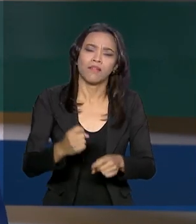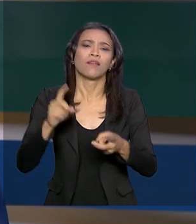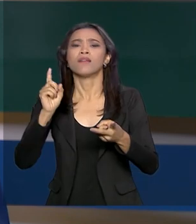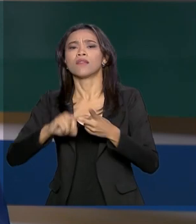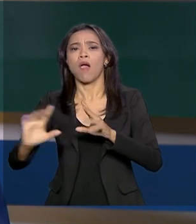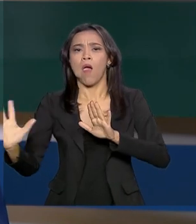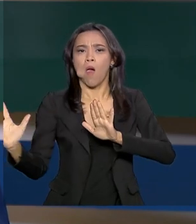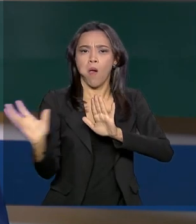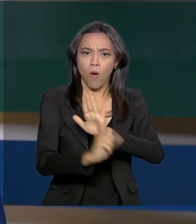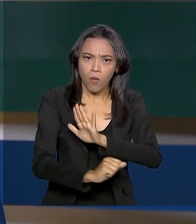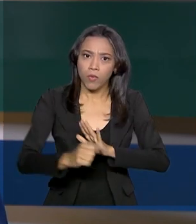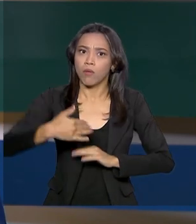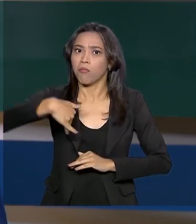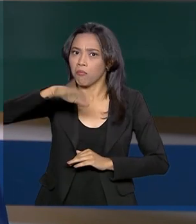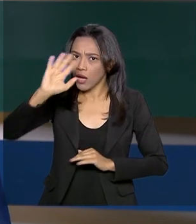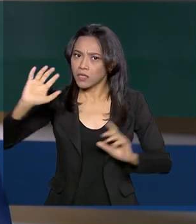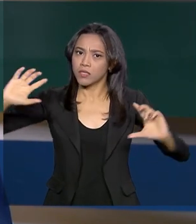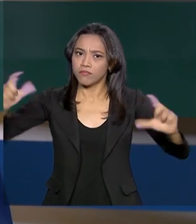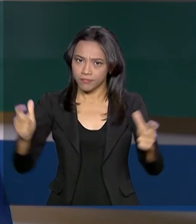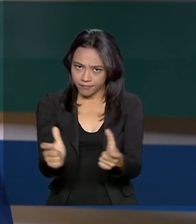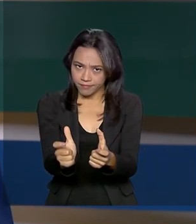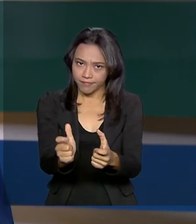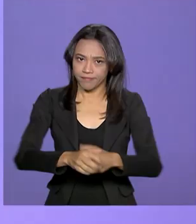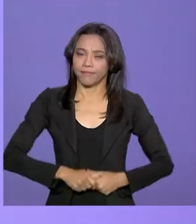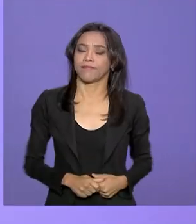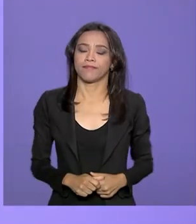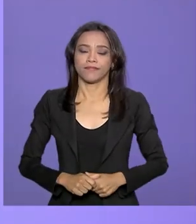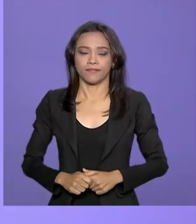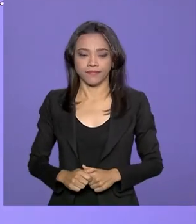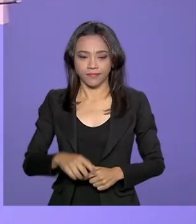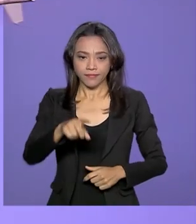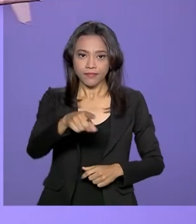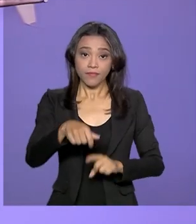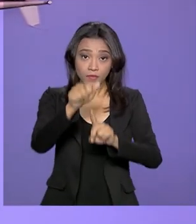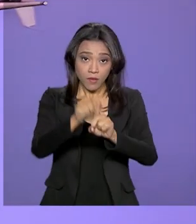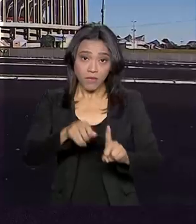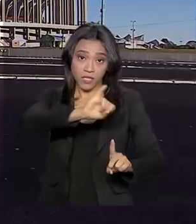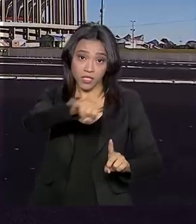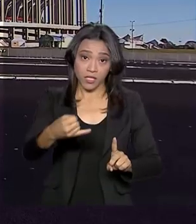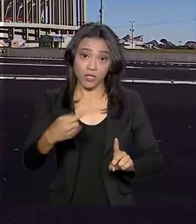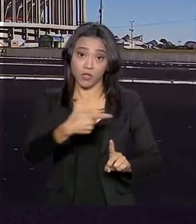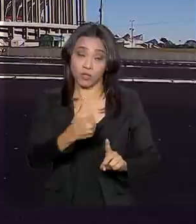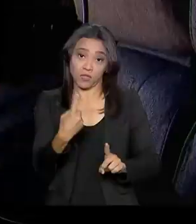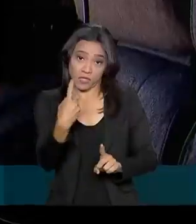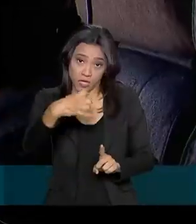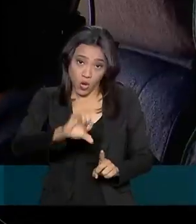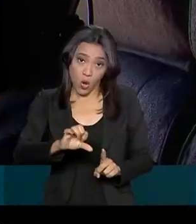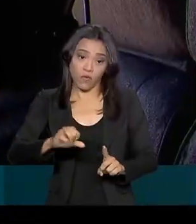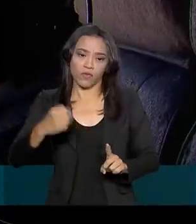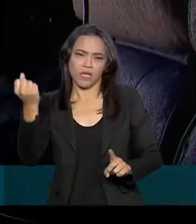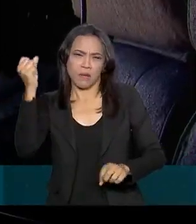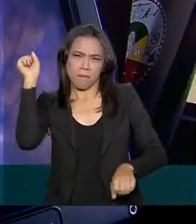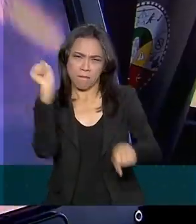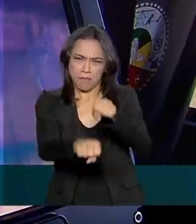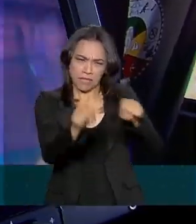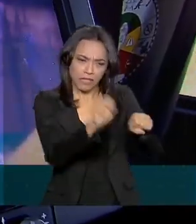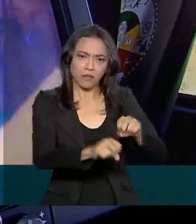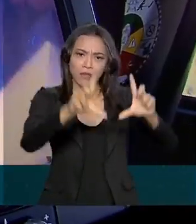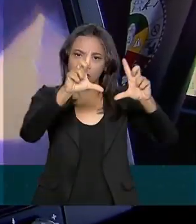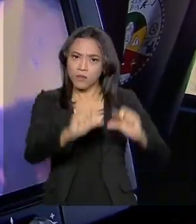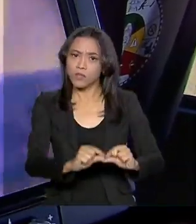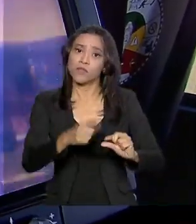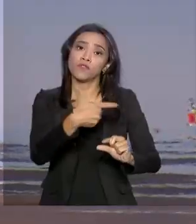a veículo estão entre os que mais tiveram queda. De janeiro a abril de 2019, o número de homicídios caiu 21%.